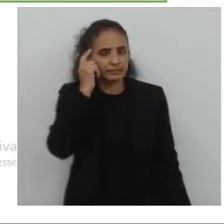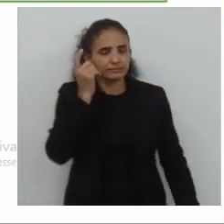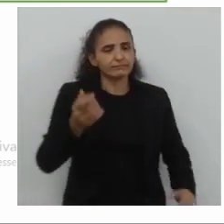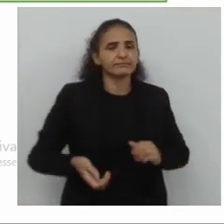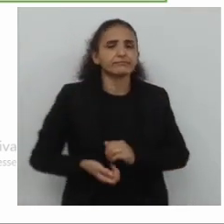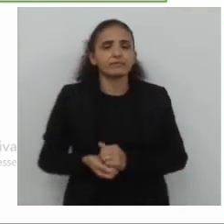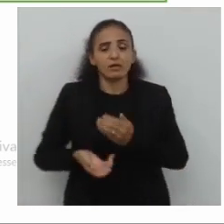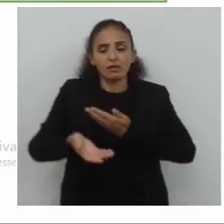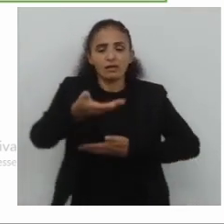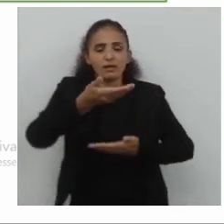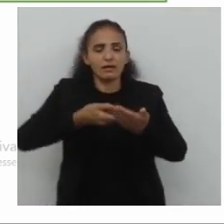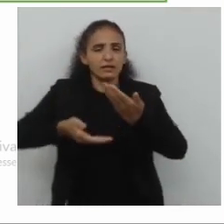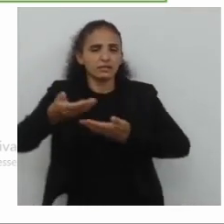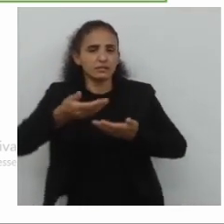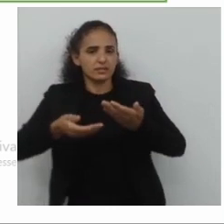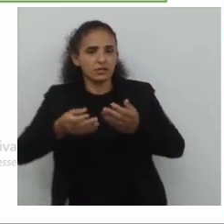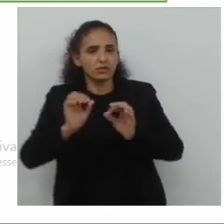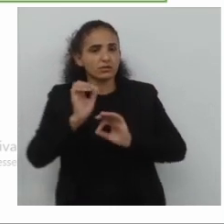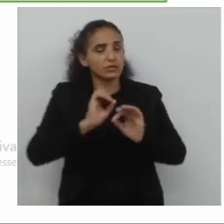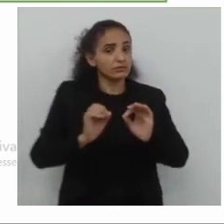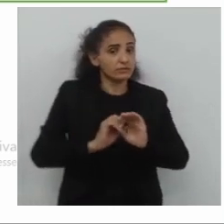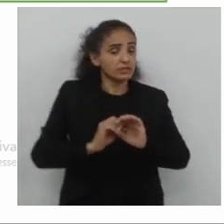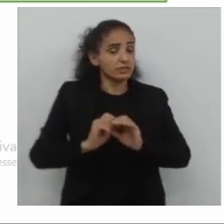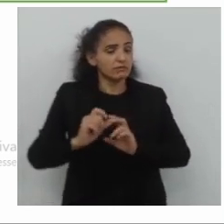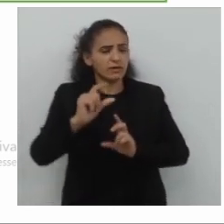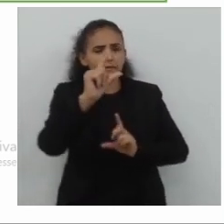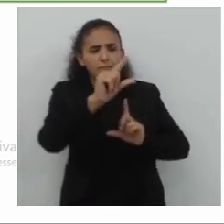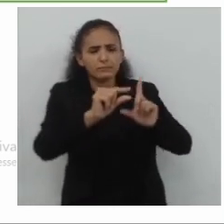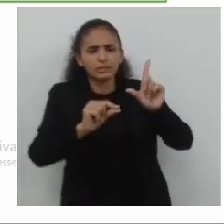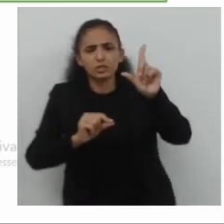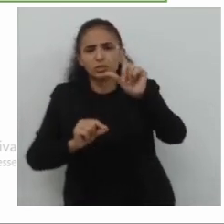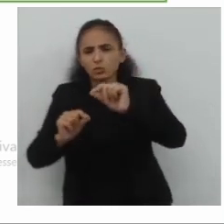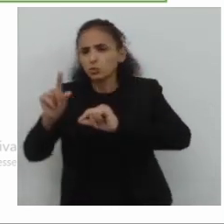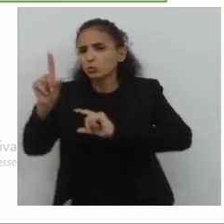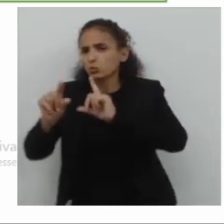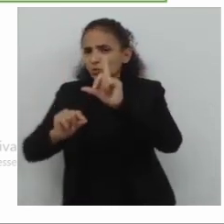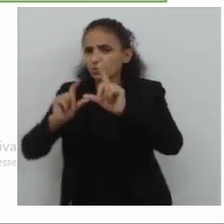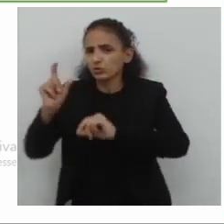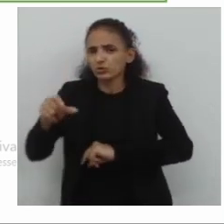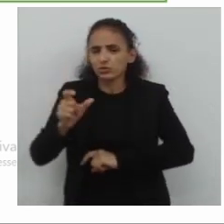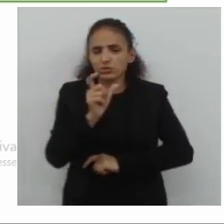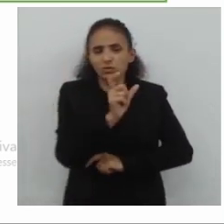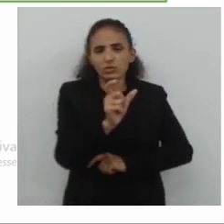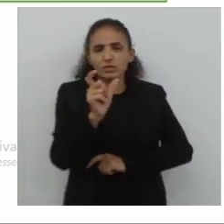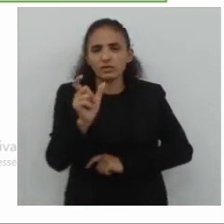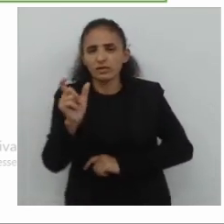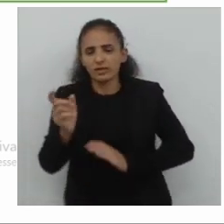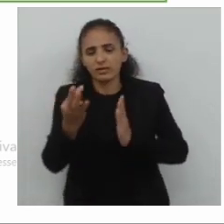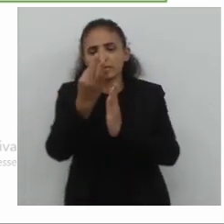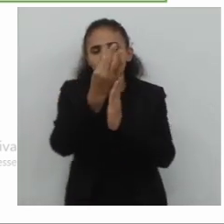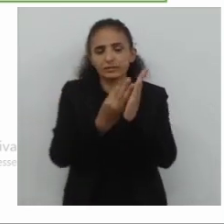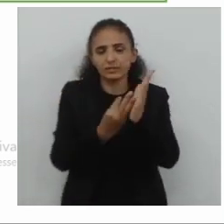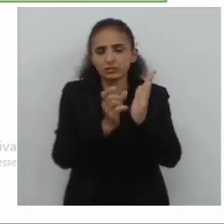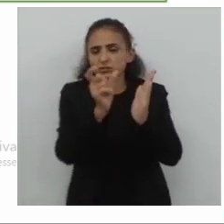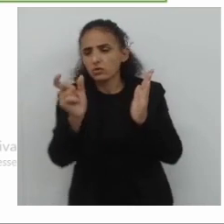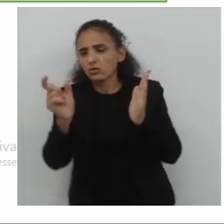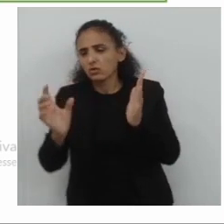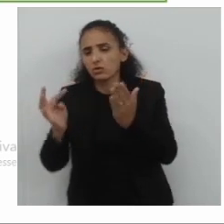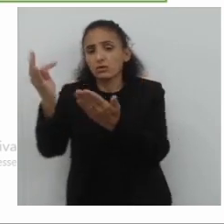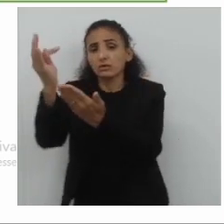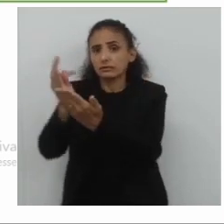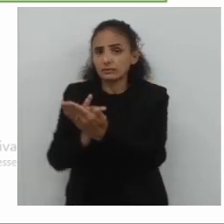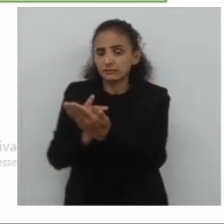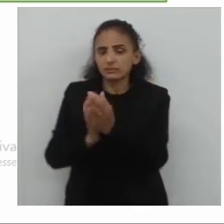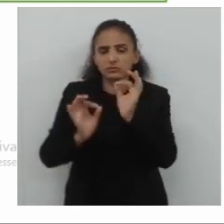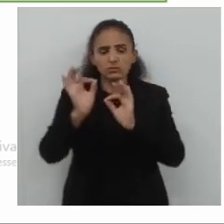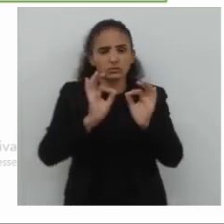vejamos, é a relação explícita, pressuposta, subentendida, que um texto estabelece com outros textos, certo?